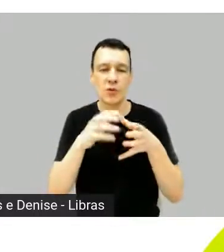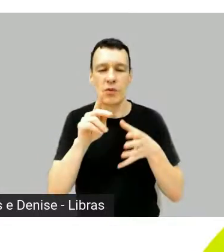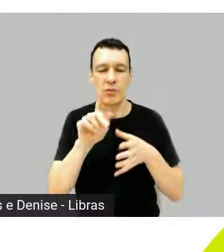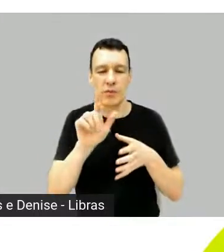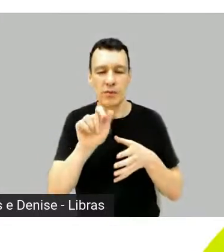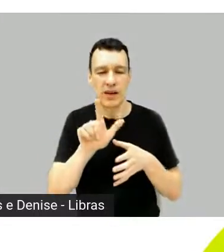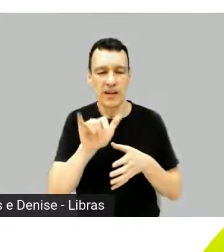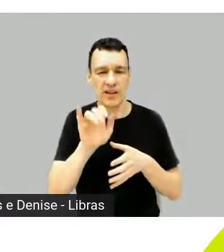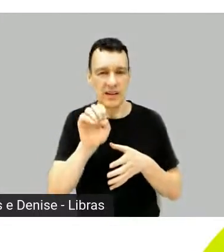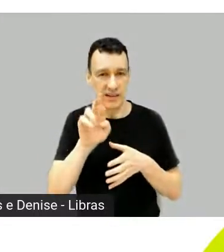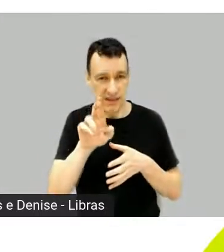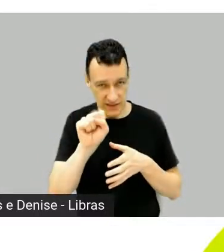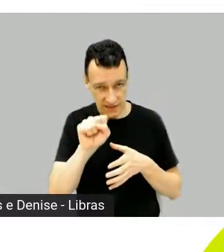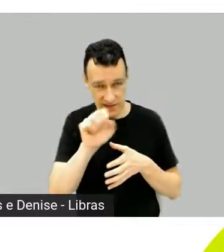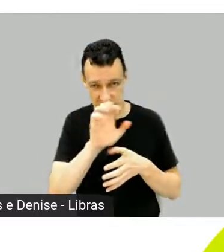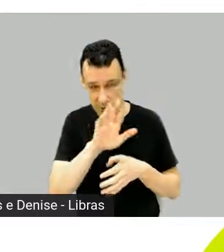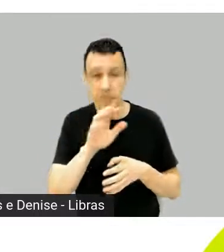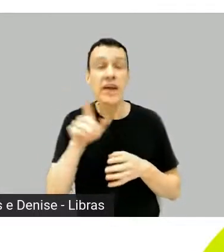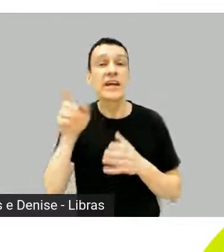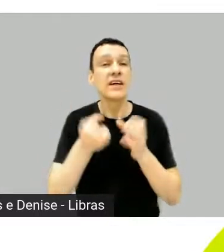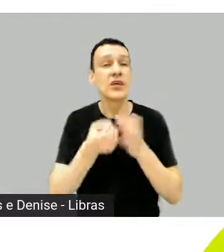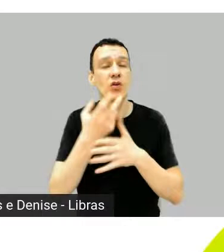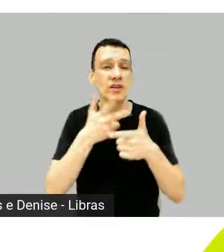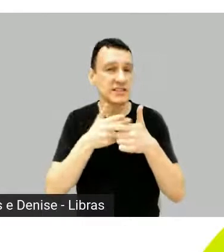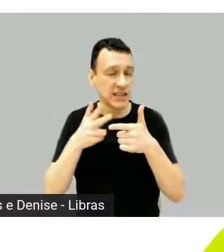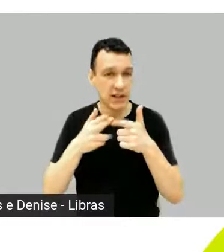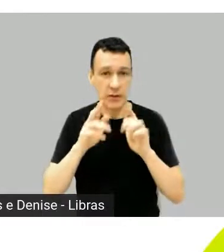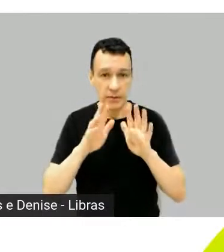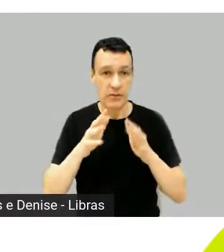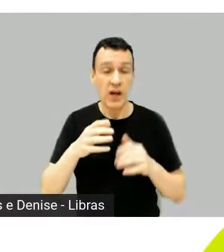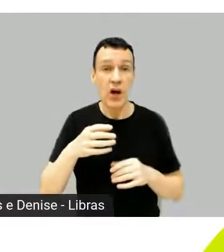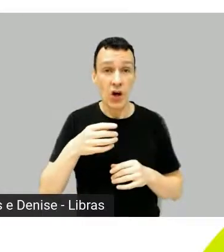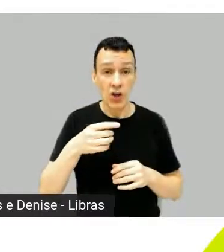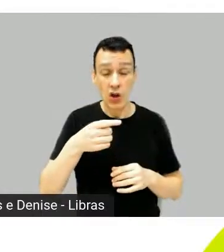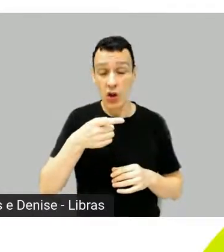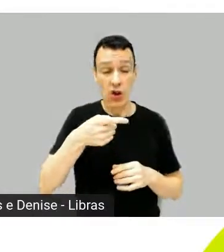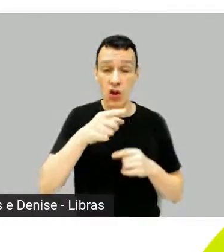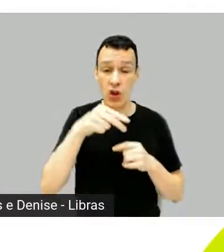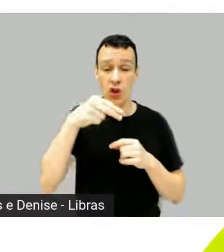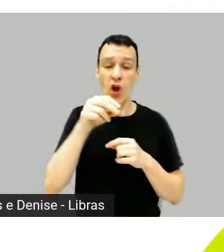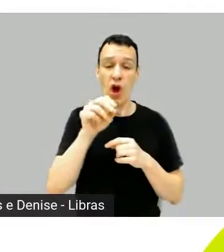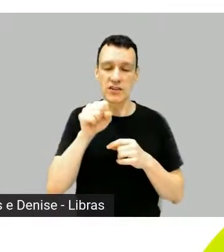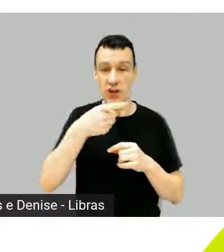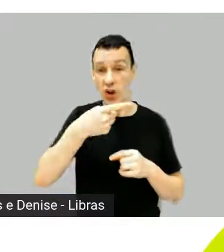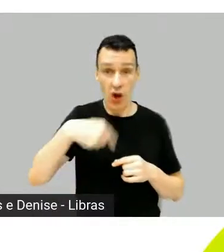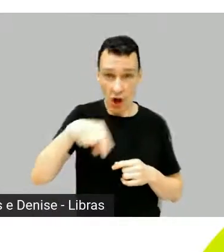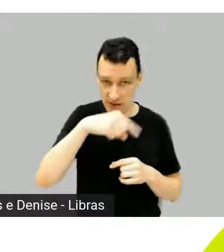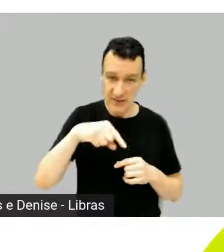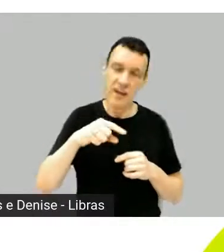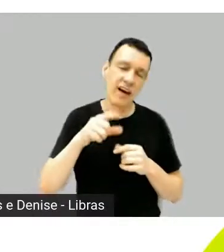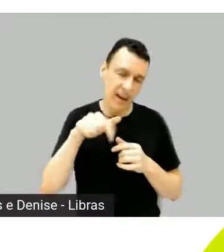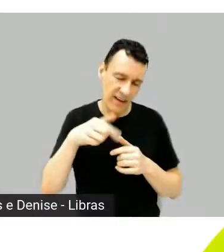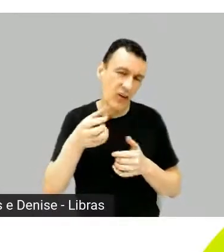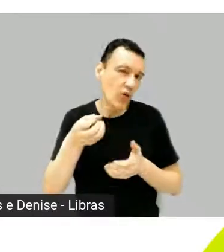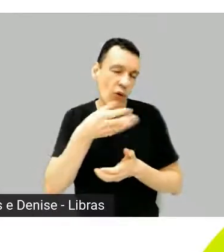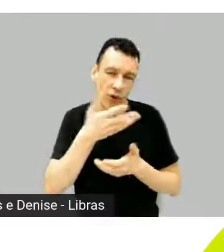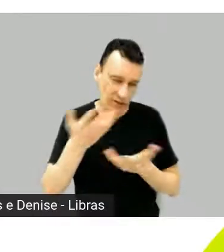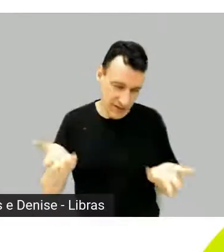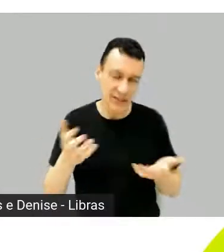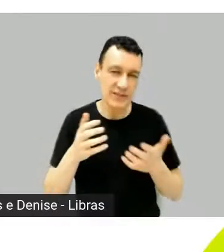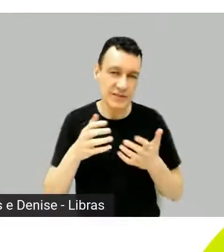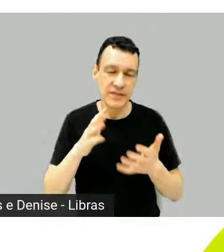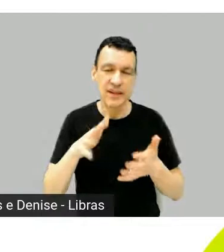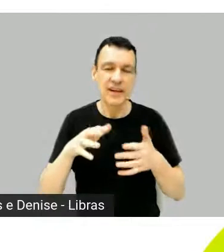criou as séries Nós, Inédita ainda, que vai ao ar pelo Canal Brasil, A Garota da Moto,